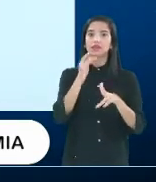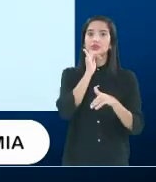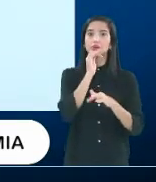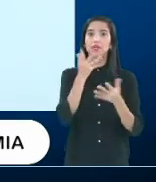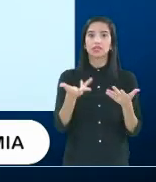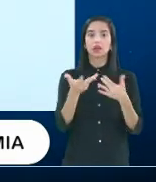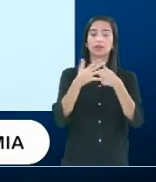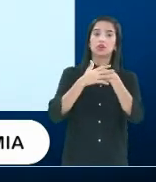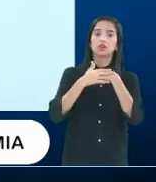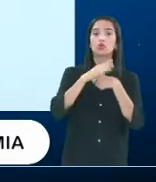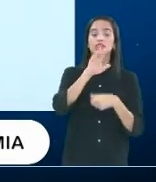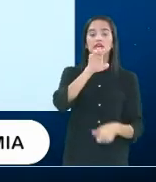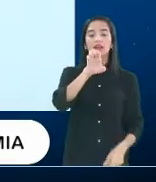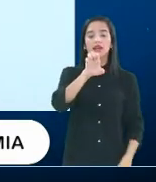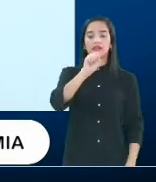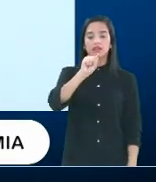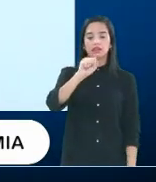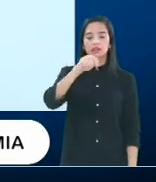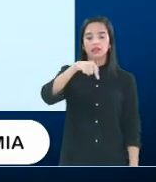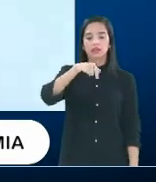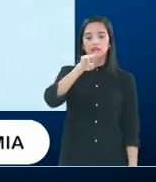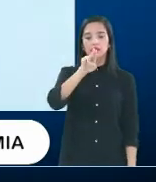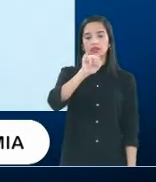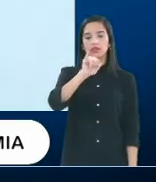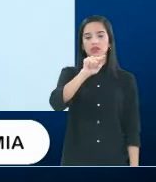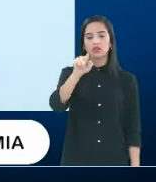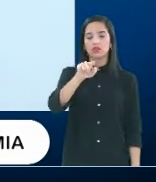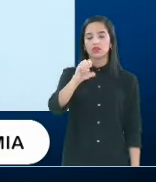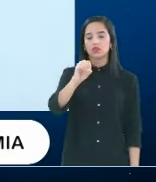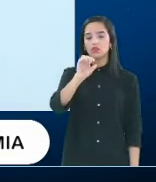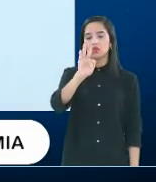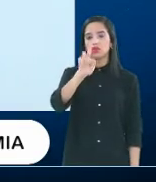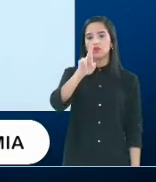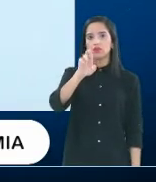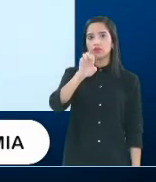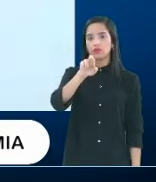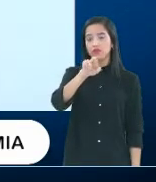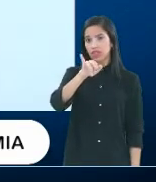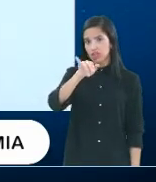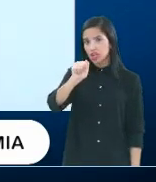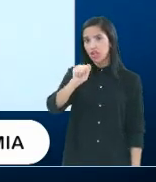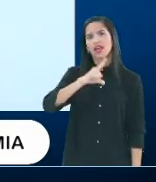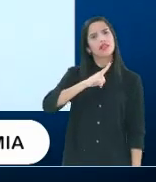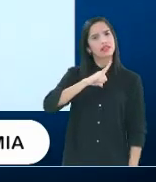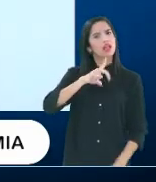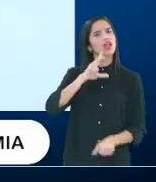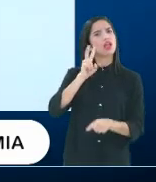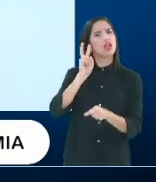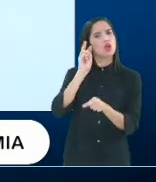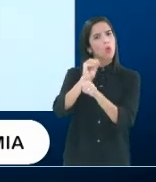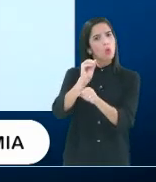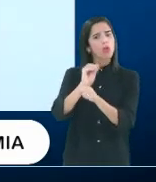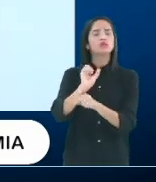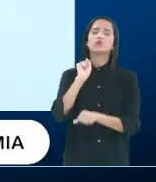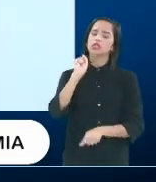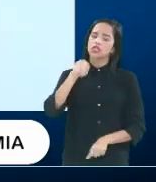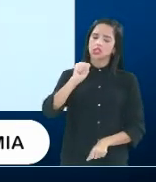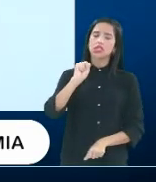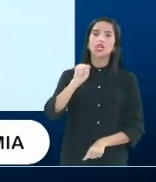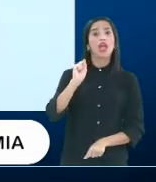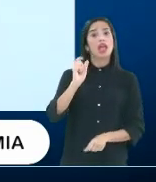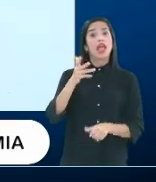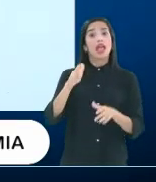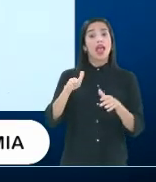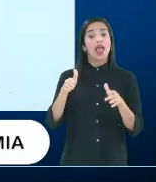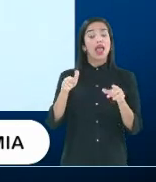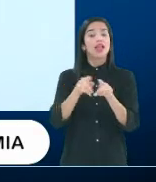esquizofrenia é um exemplo de psicose, há tratamento e a pessoa, dependendo do grau